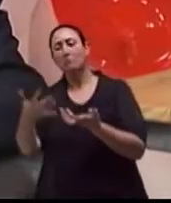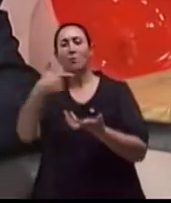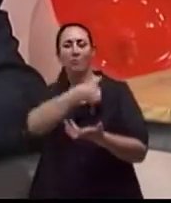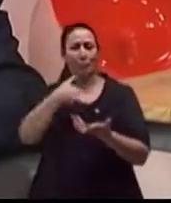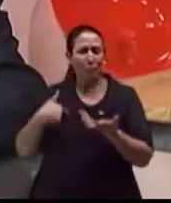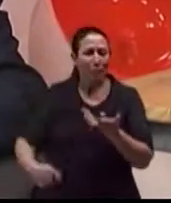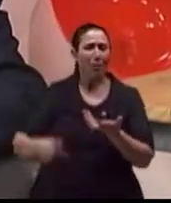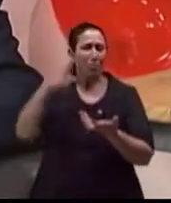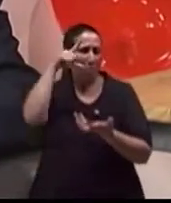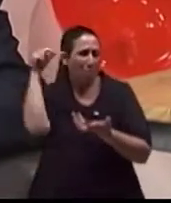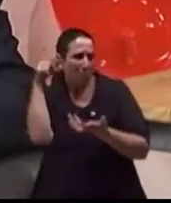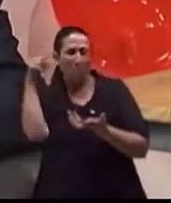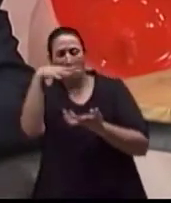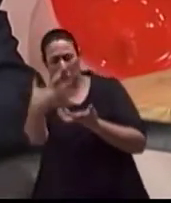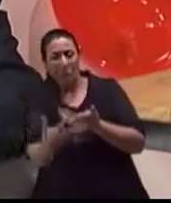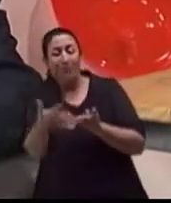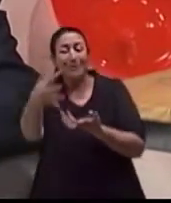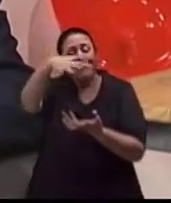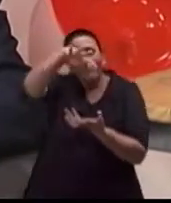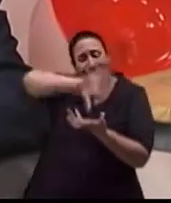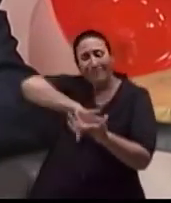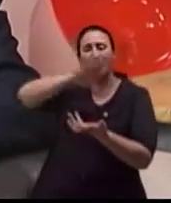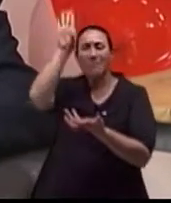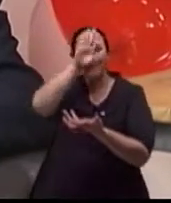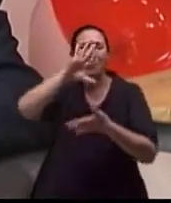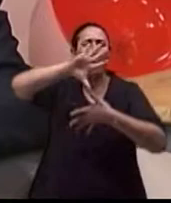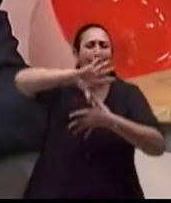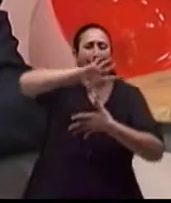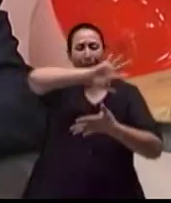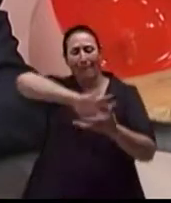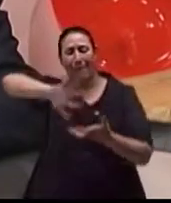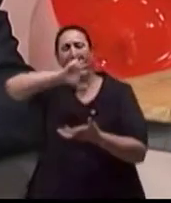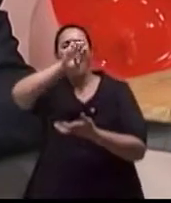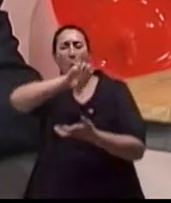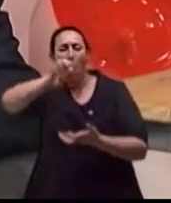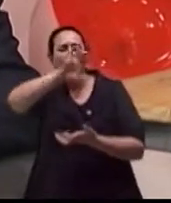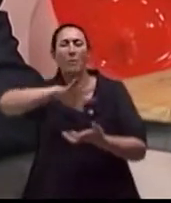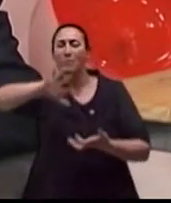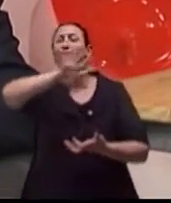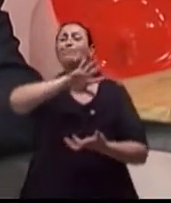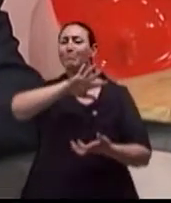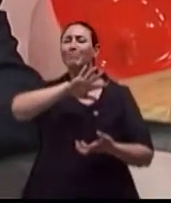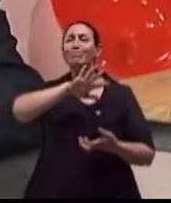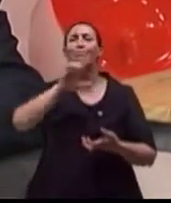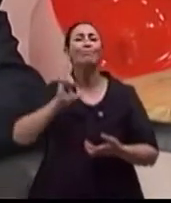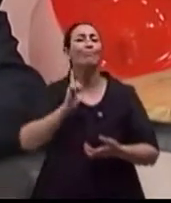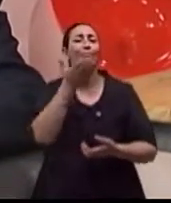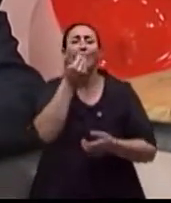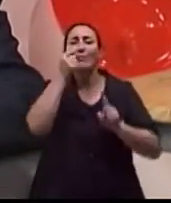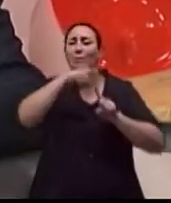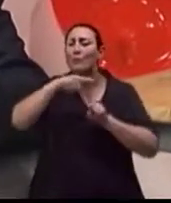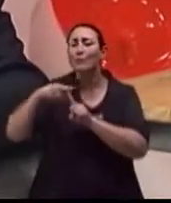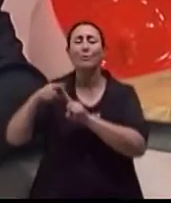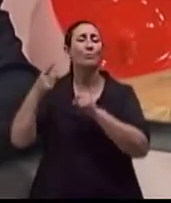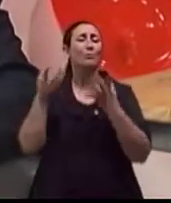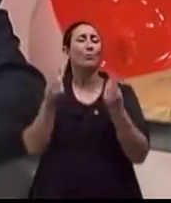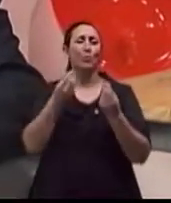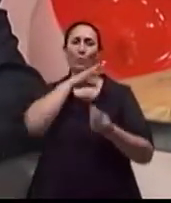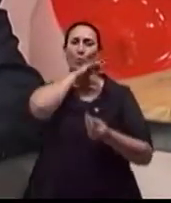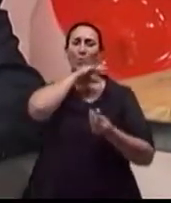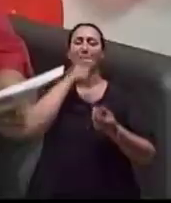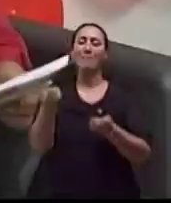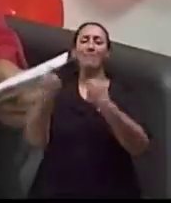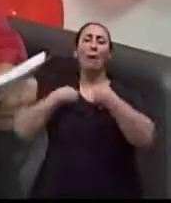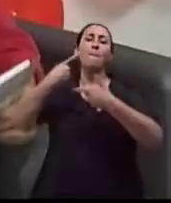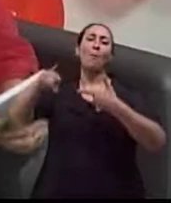Então, a gente vem estudando isso, que cada vez mais a dieta vai influenciar vários fatores da saúde da pessoa.